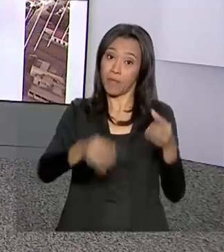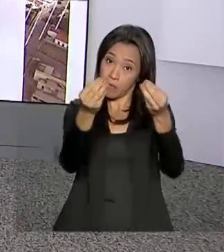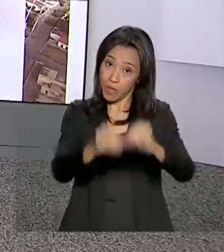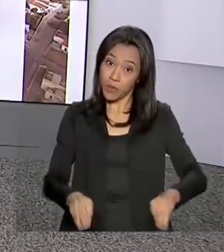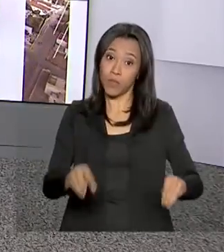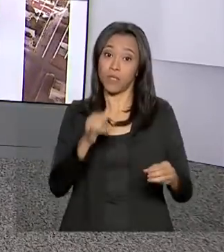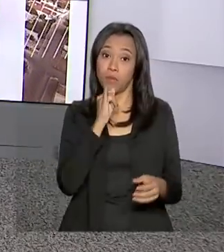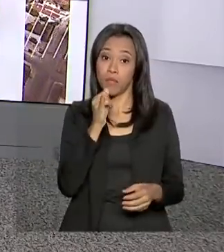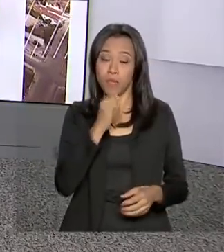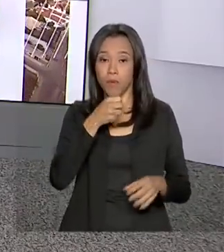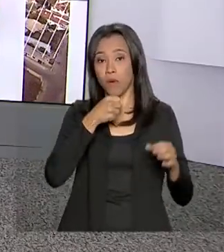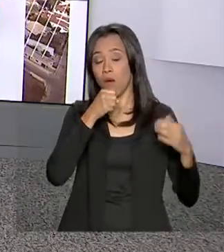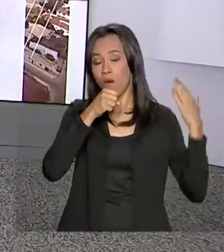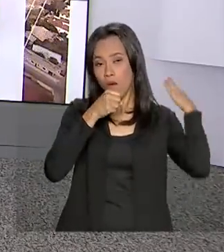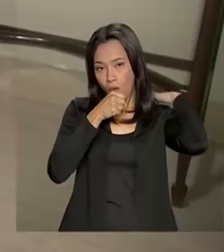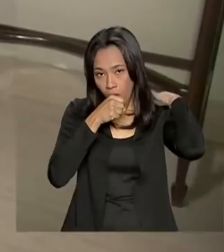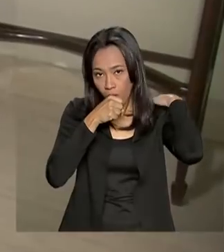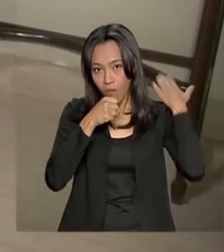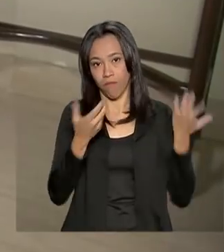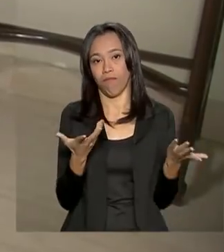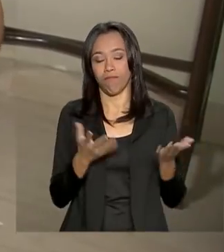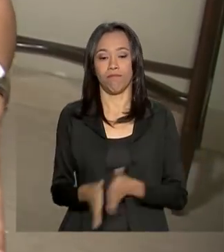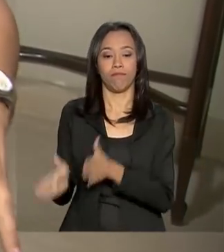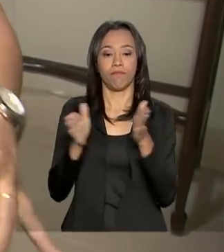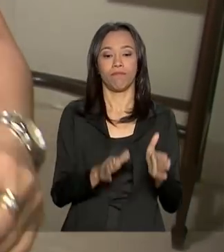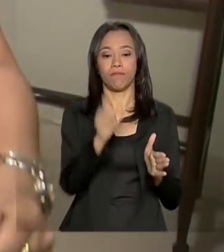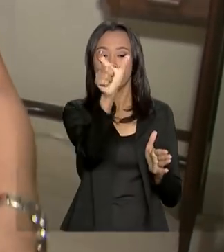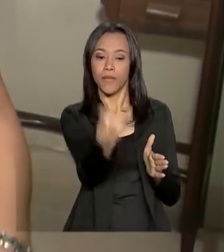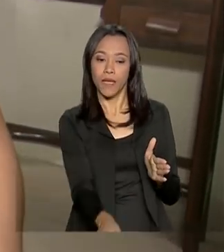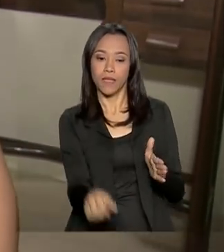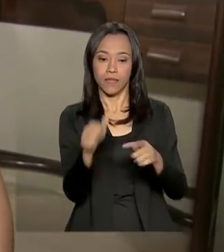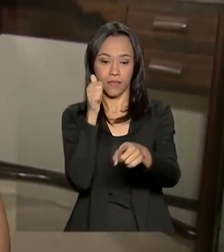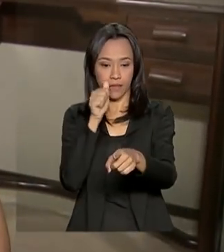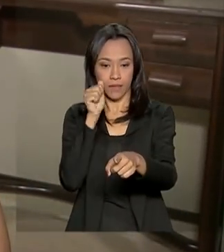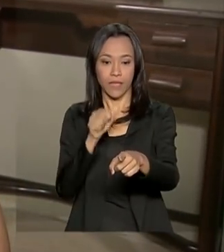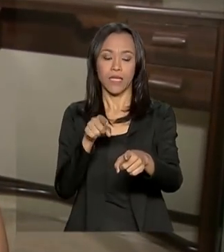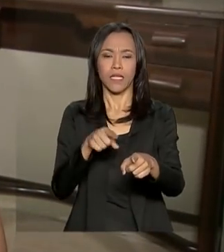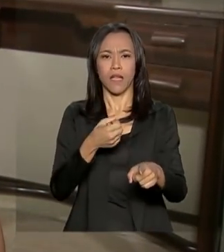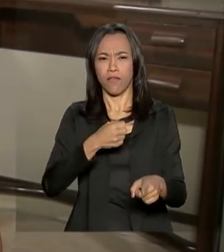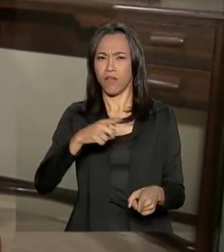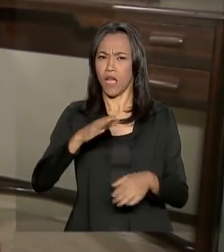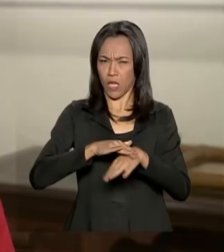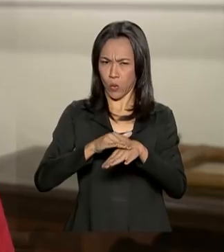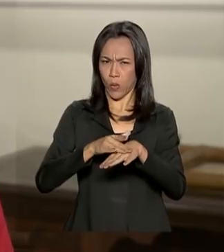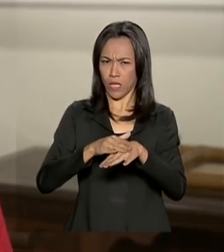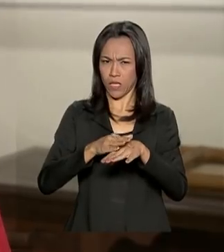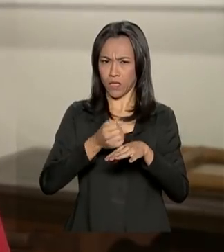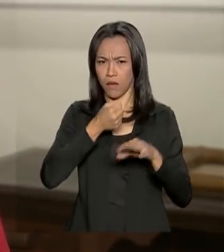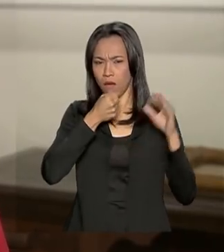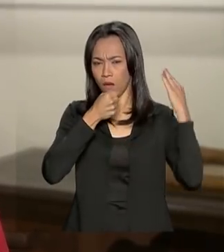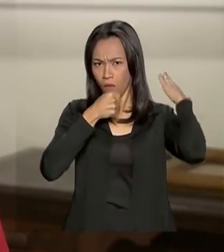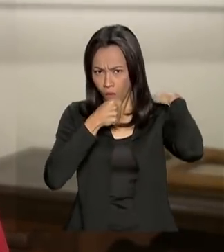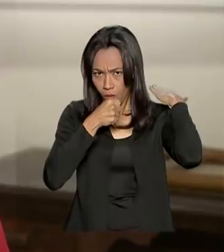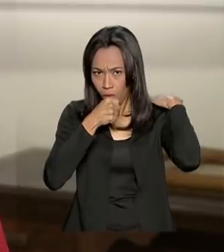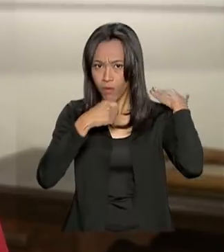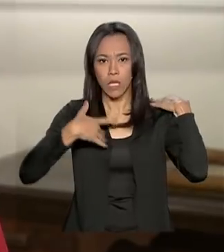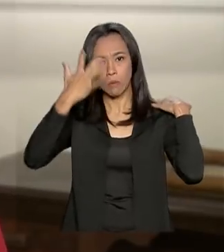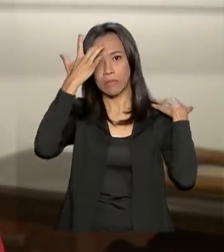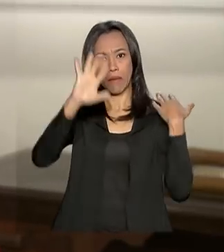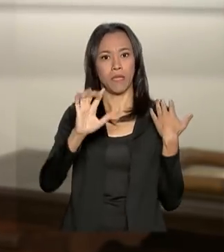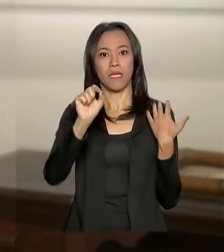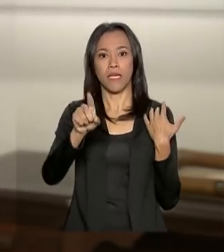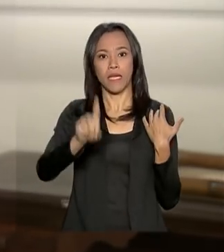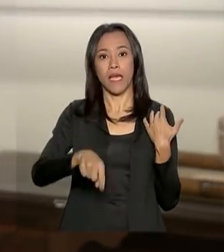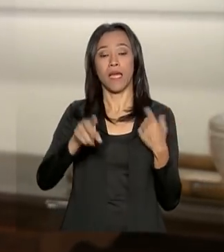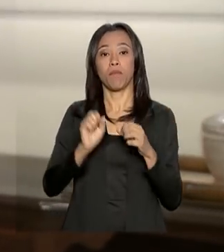como, por exemplo, a tuberculose. Quando Samanta descobriu que estava com tuberculose, não imaginava que a doença era